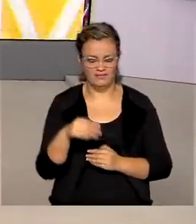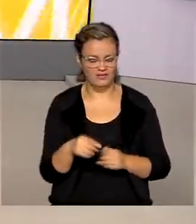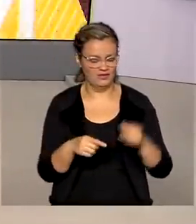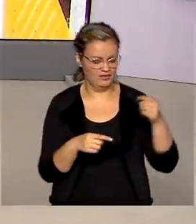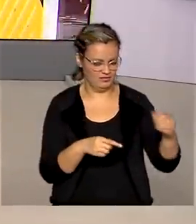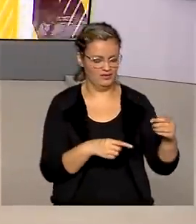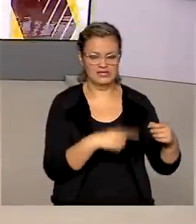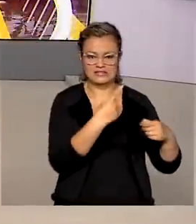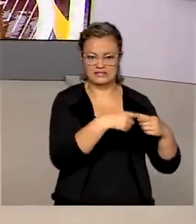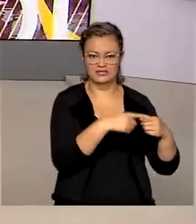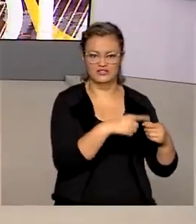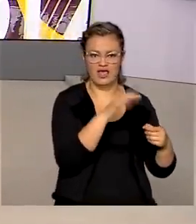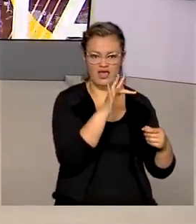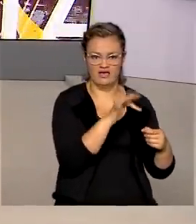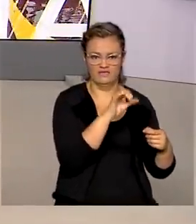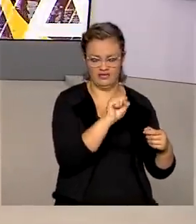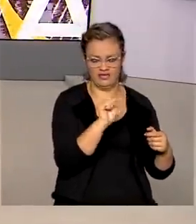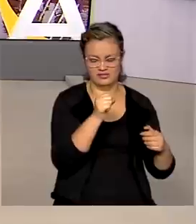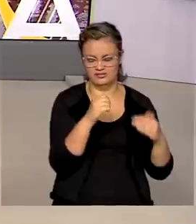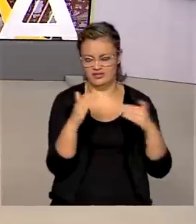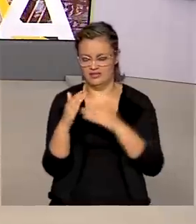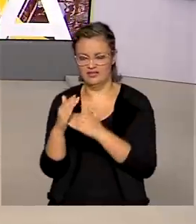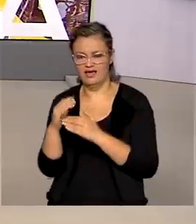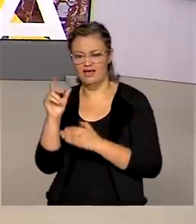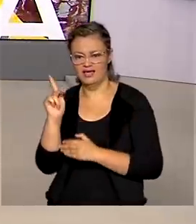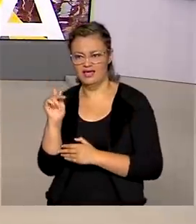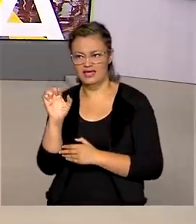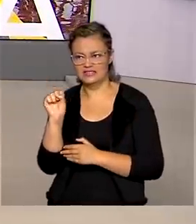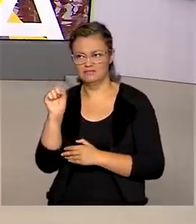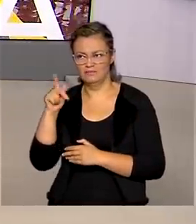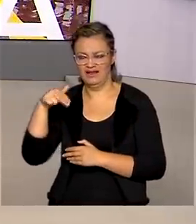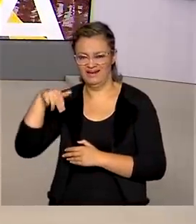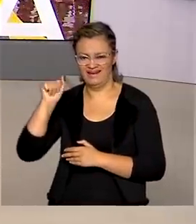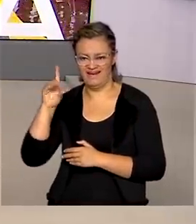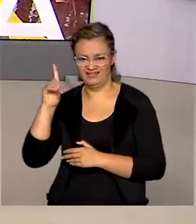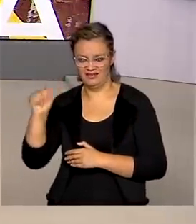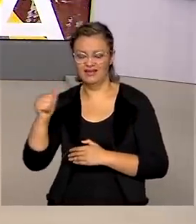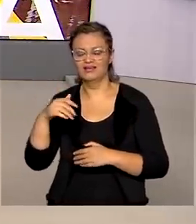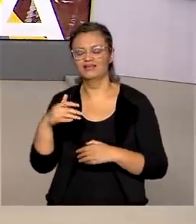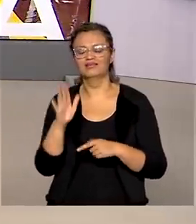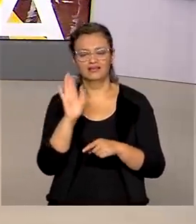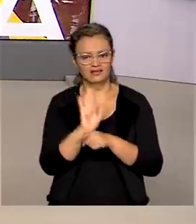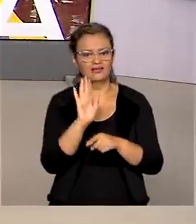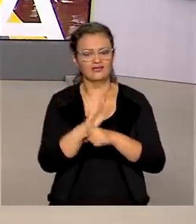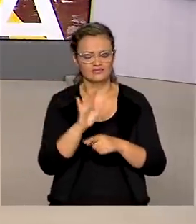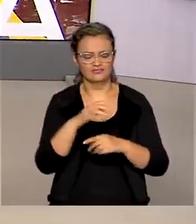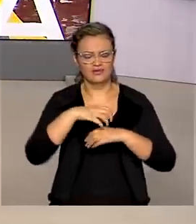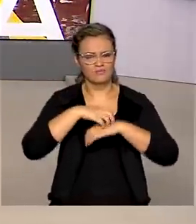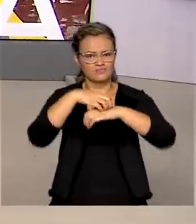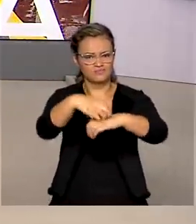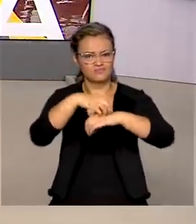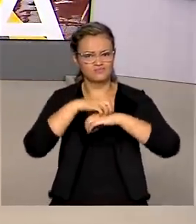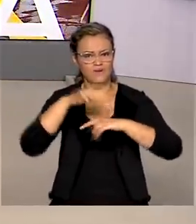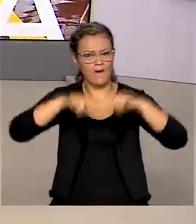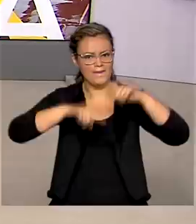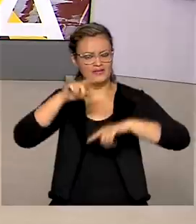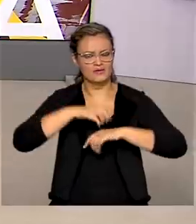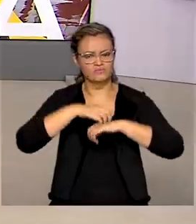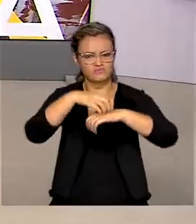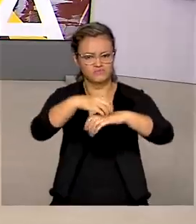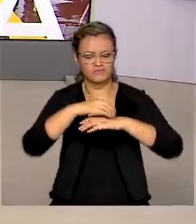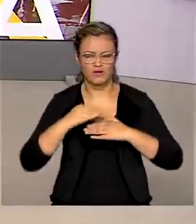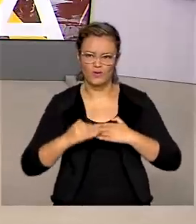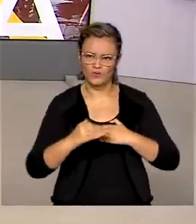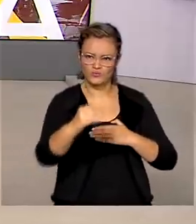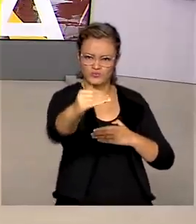municípios de Feira de Santana e Esplanada, que vão facilitar o transporte de carga na região. A BR-101 corta